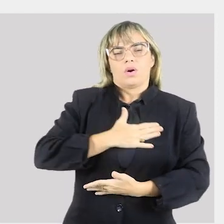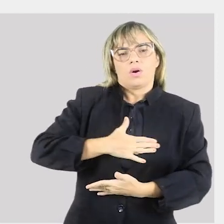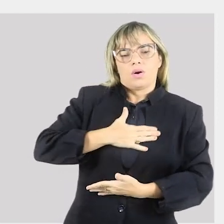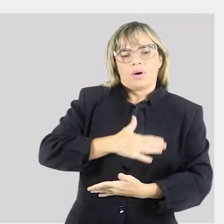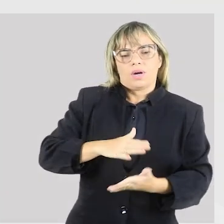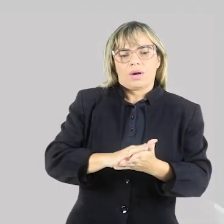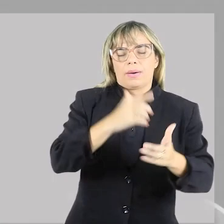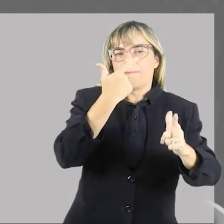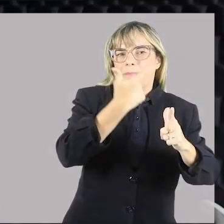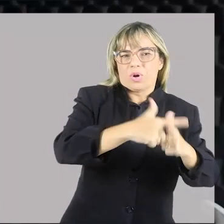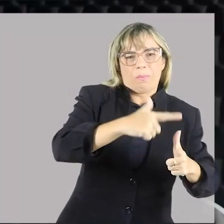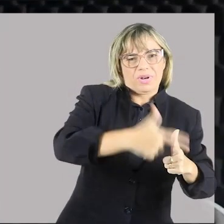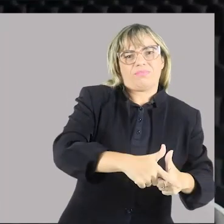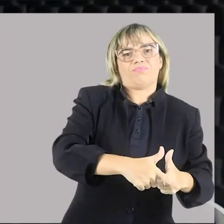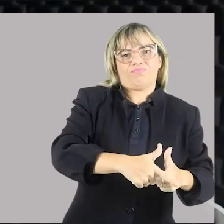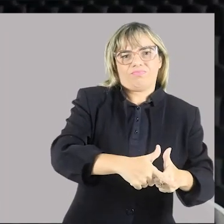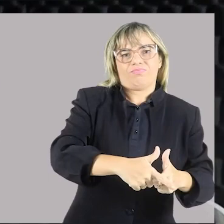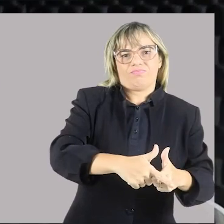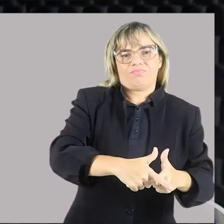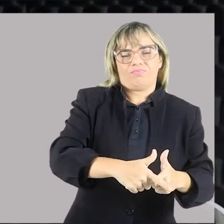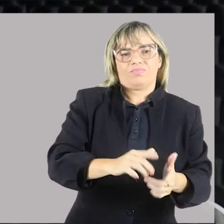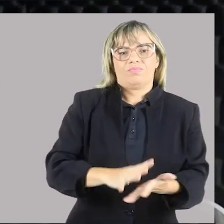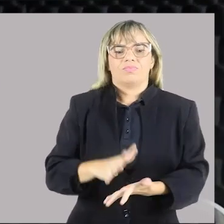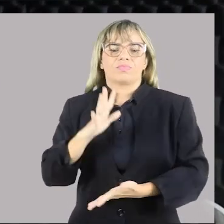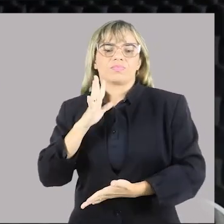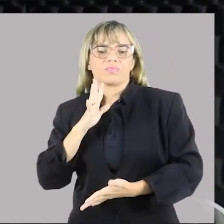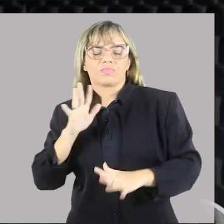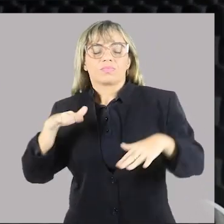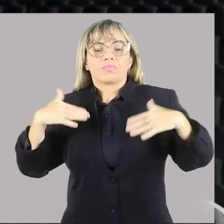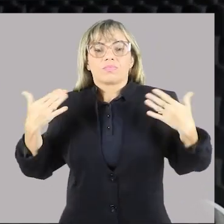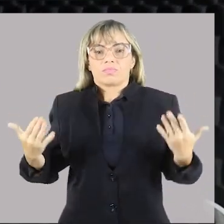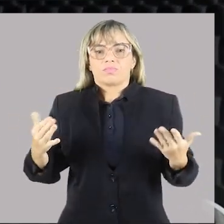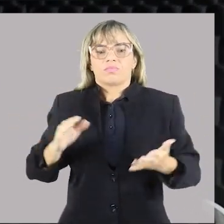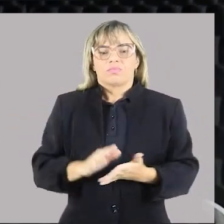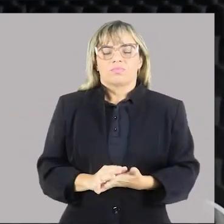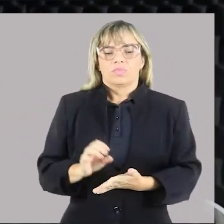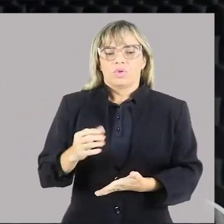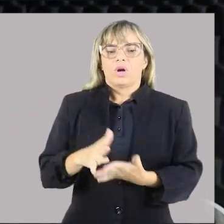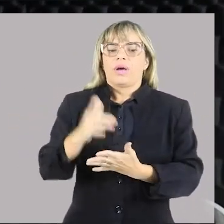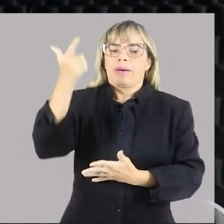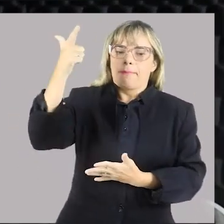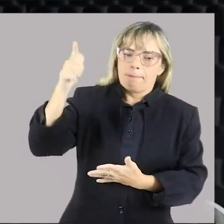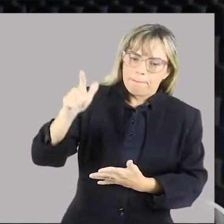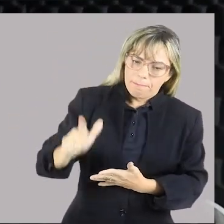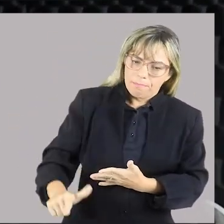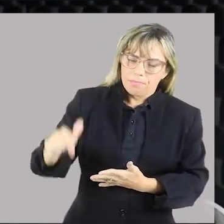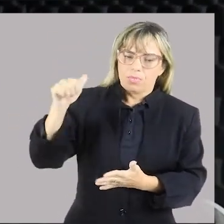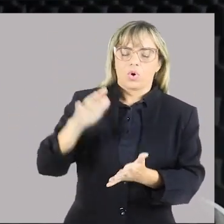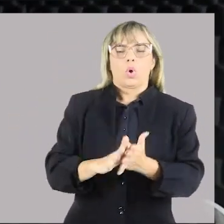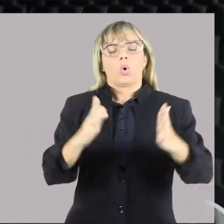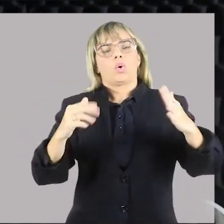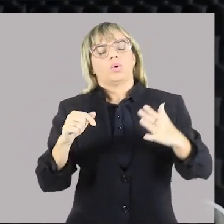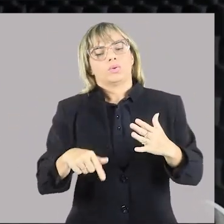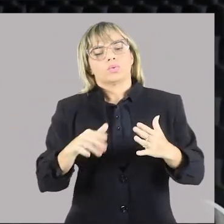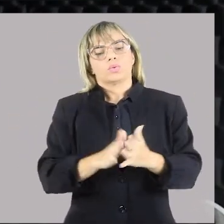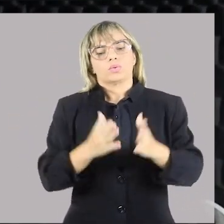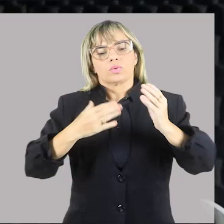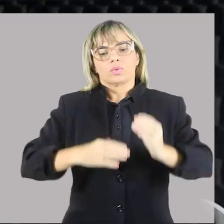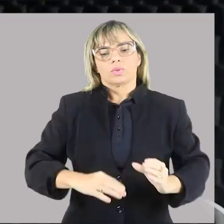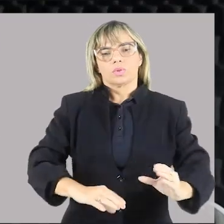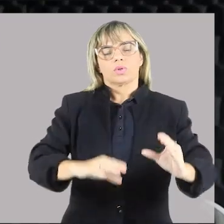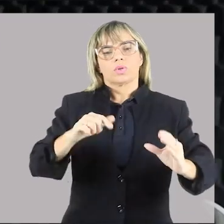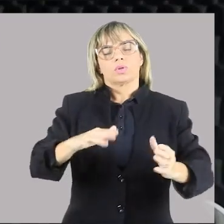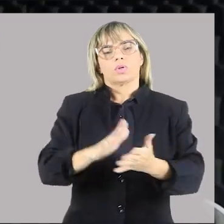problemáticas. Beleza? Vou repetir. Concursos gostam de